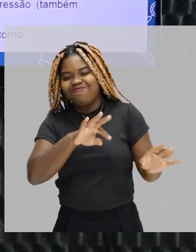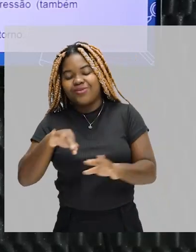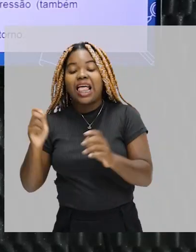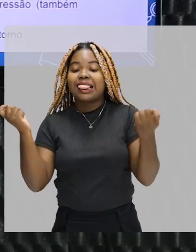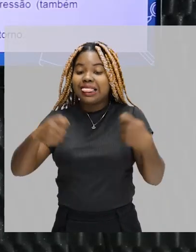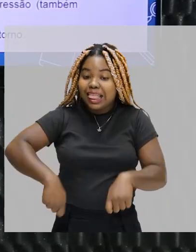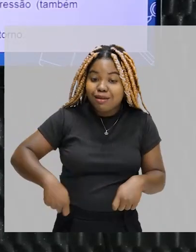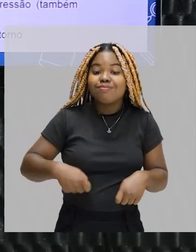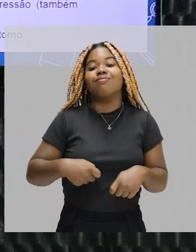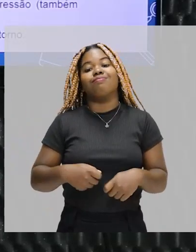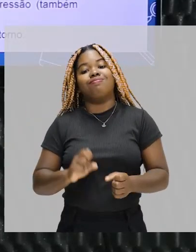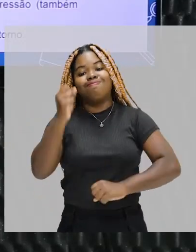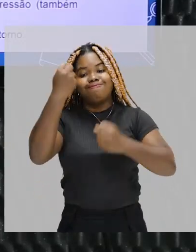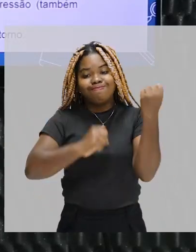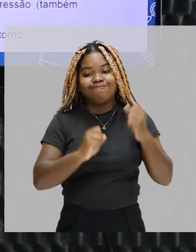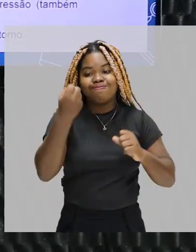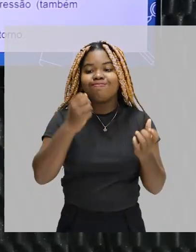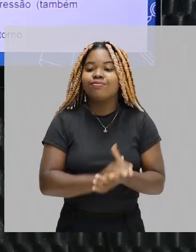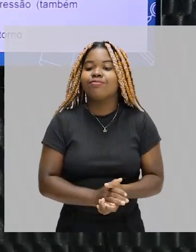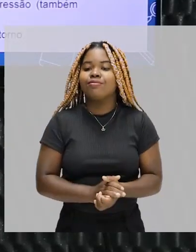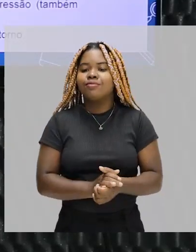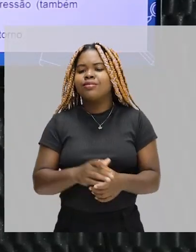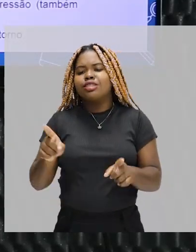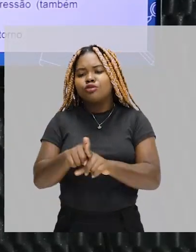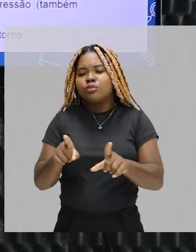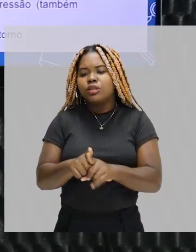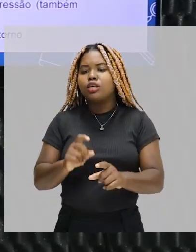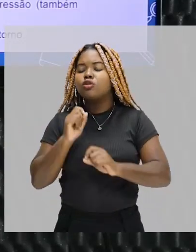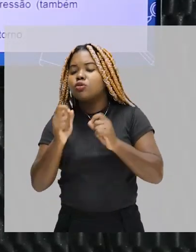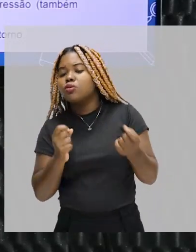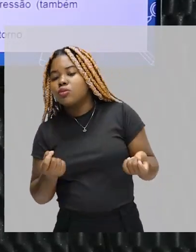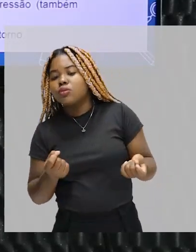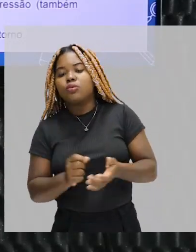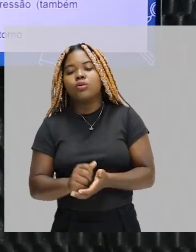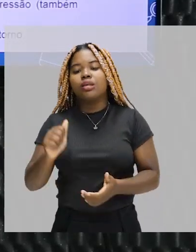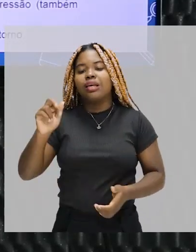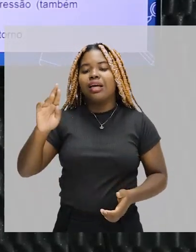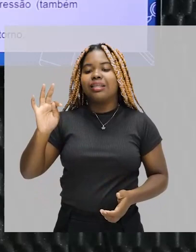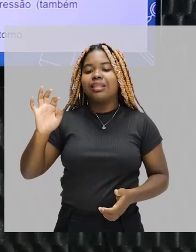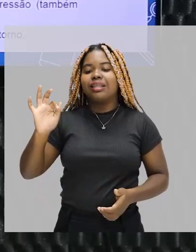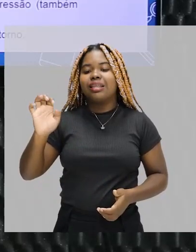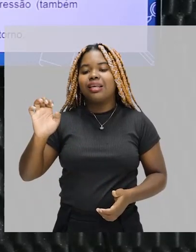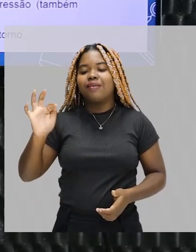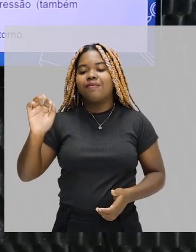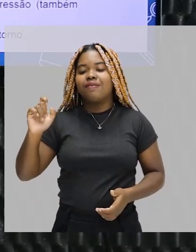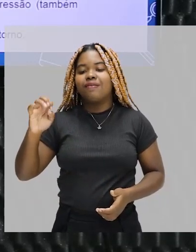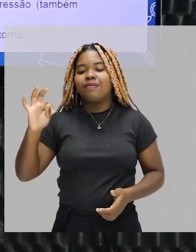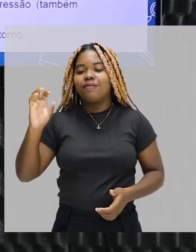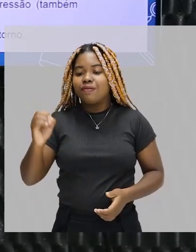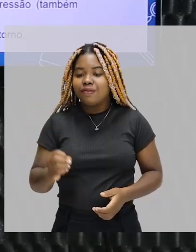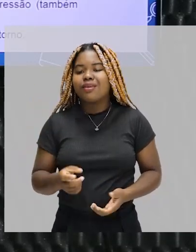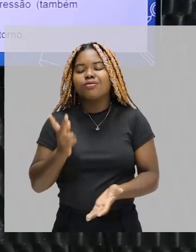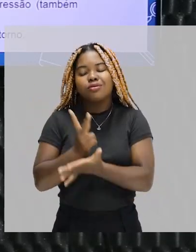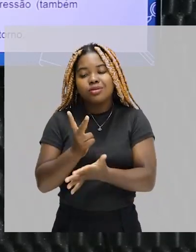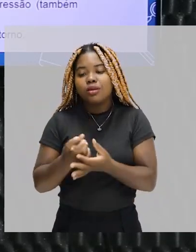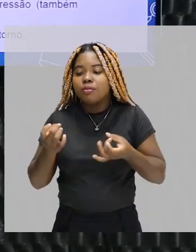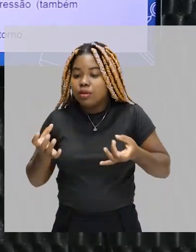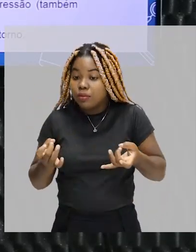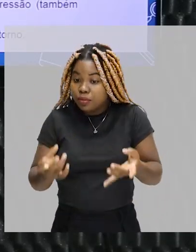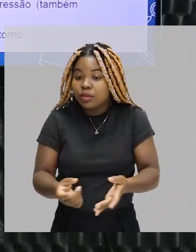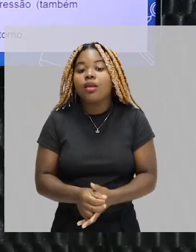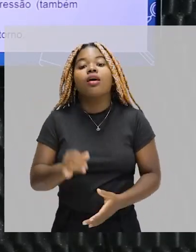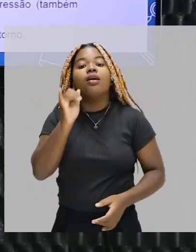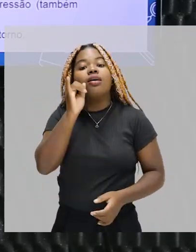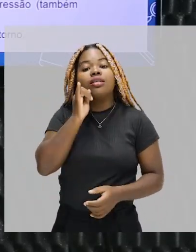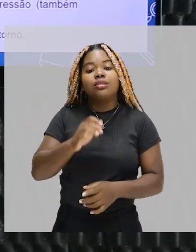atividade industrial também e os artefatos têm valor utilitário. Por exemplo, em feiras nordestinas, você encontra muito material de